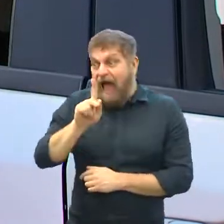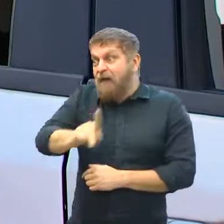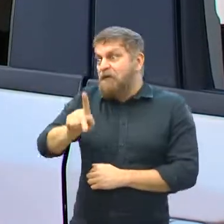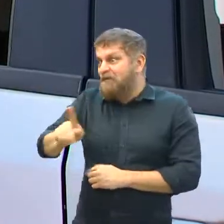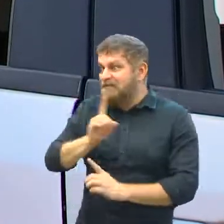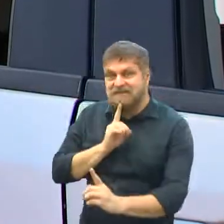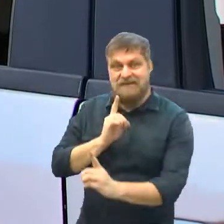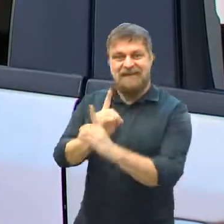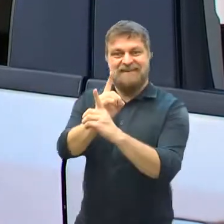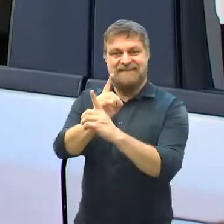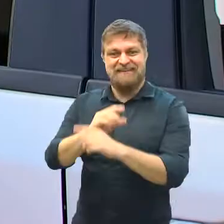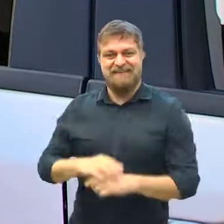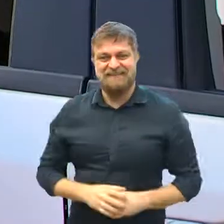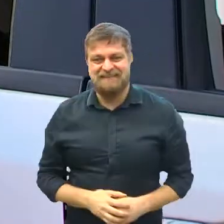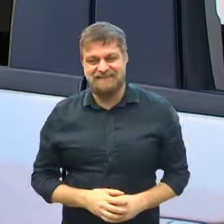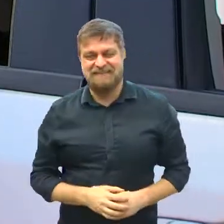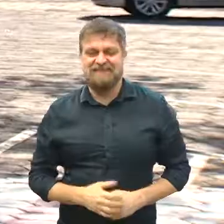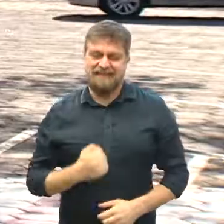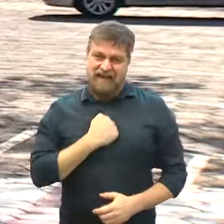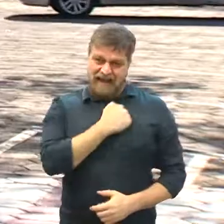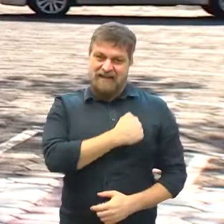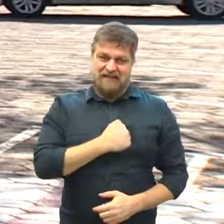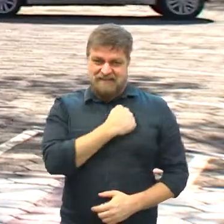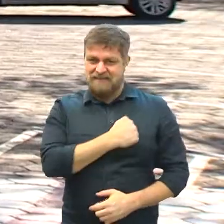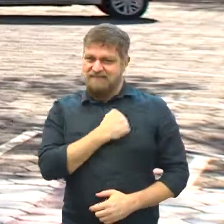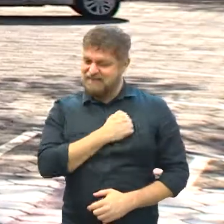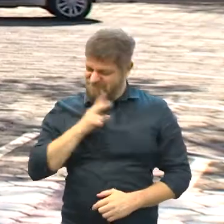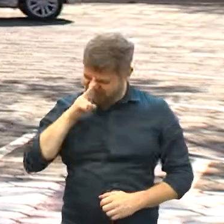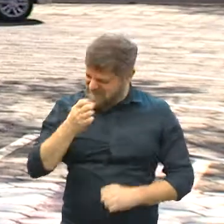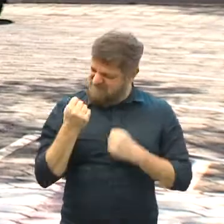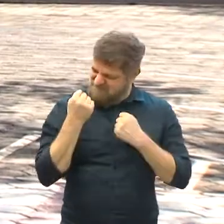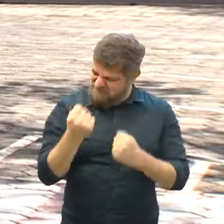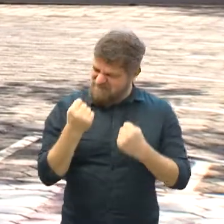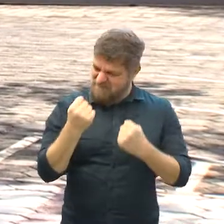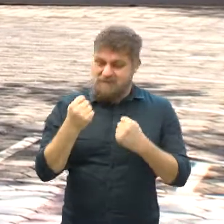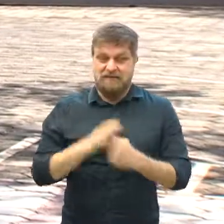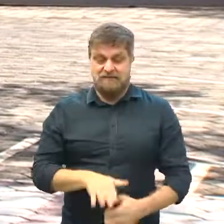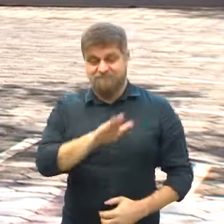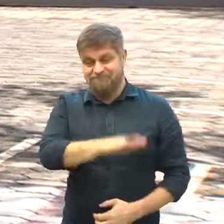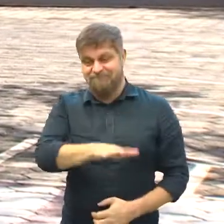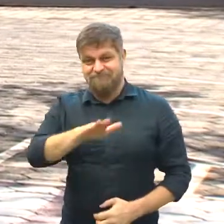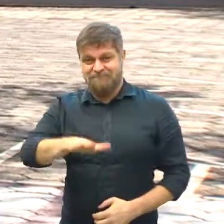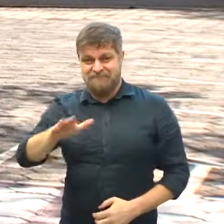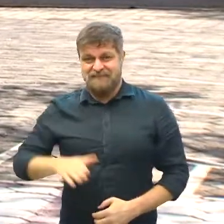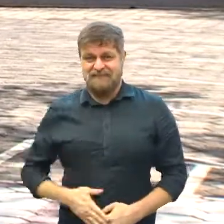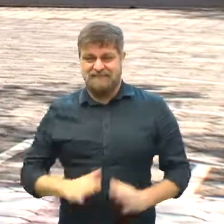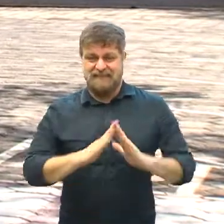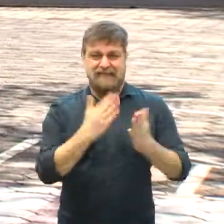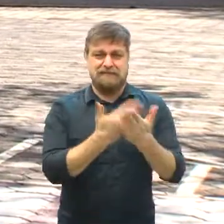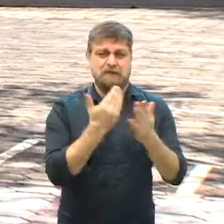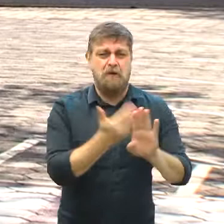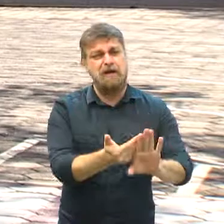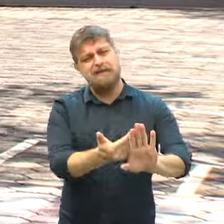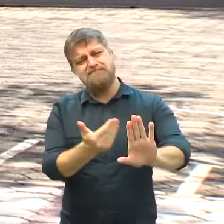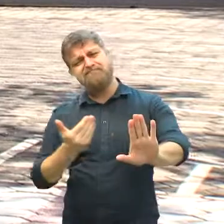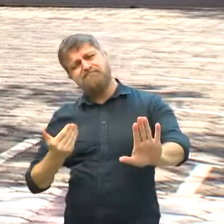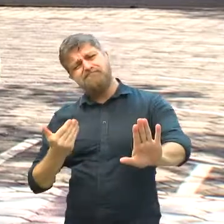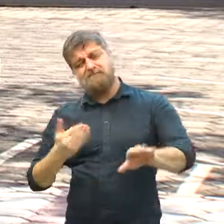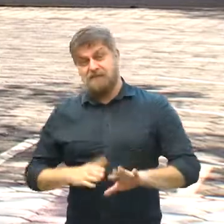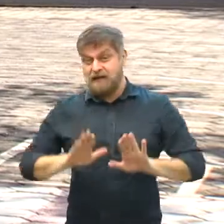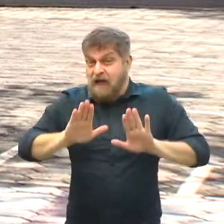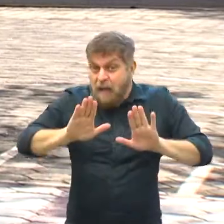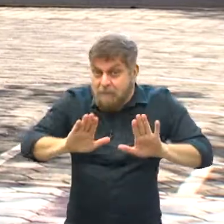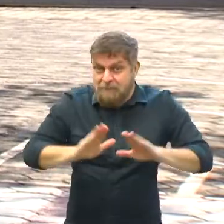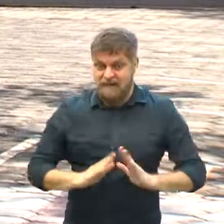De ver minhas professoras. A saudade continua forte entre as crianças, já que estão distantes há tanto tempo da